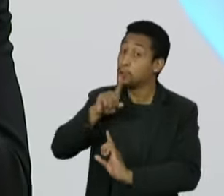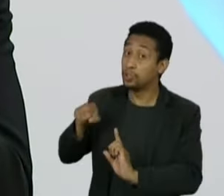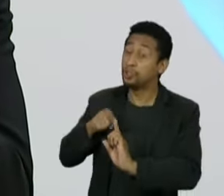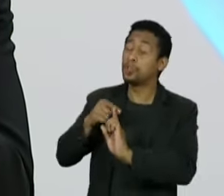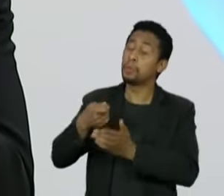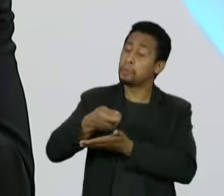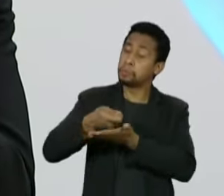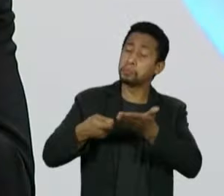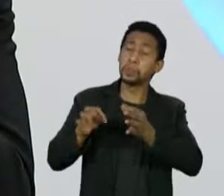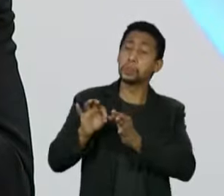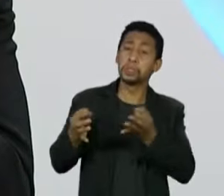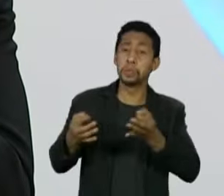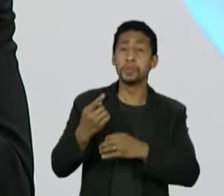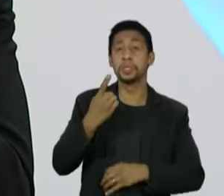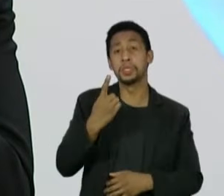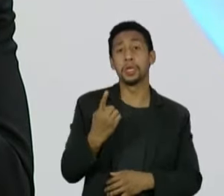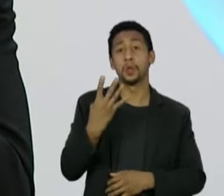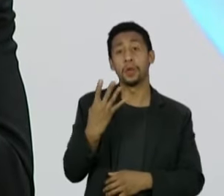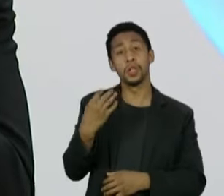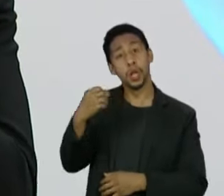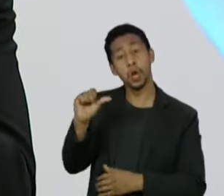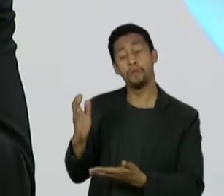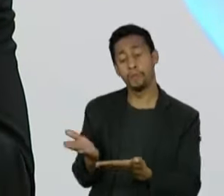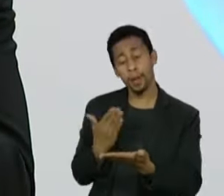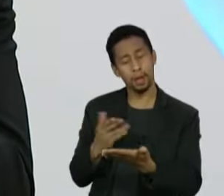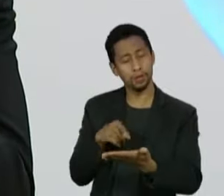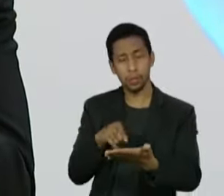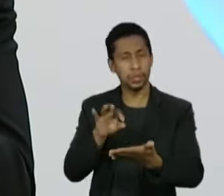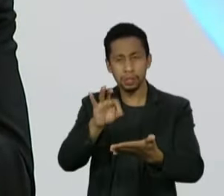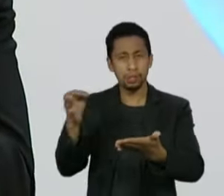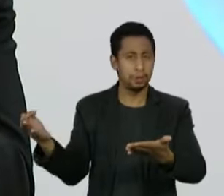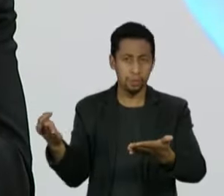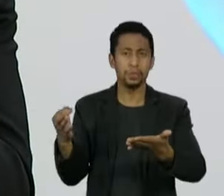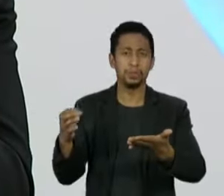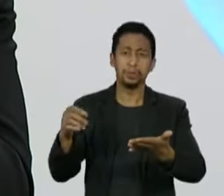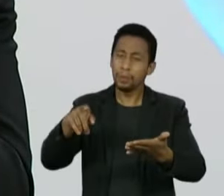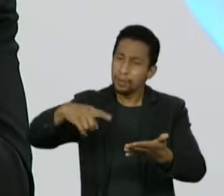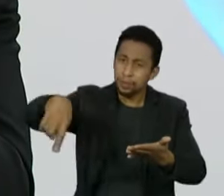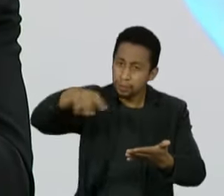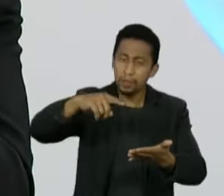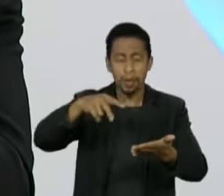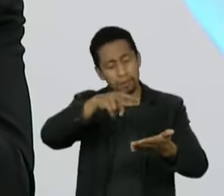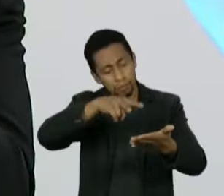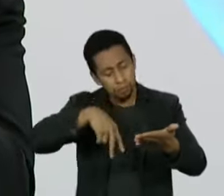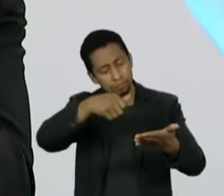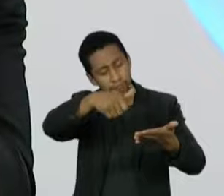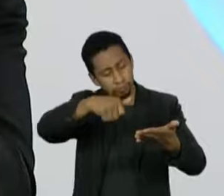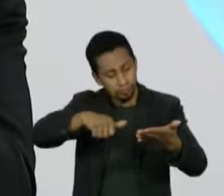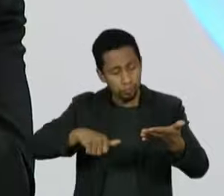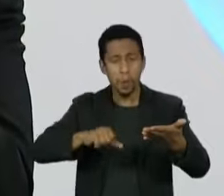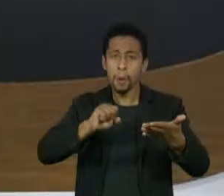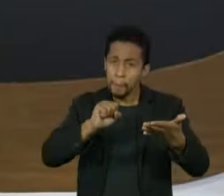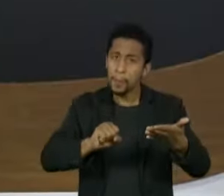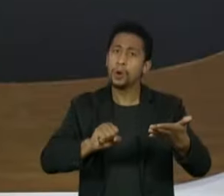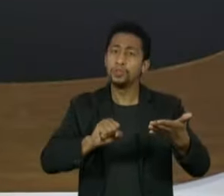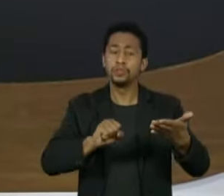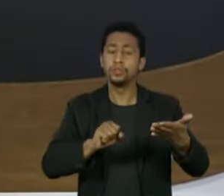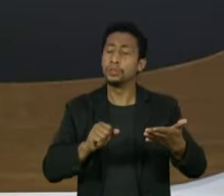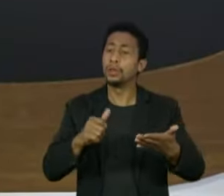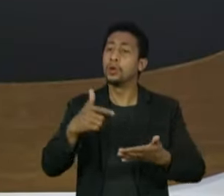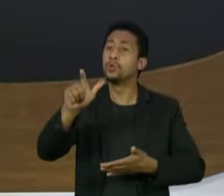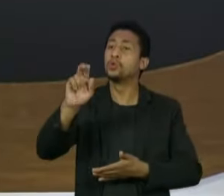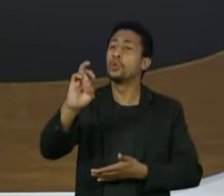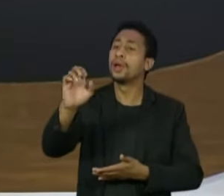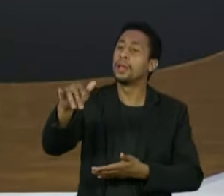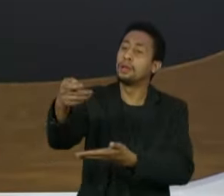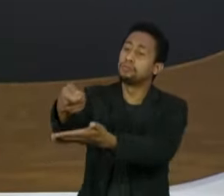sucinto, 149 páginas aproximadamente, e permite que as pessoas analisem e compreendam aquilo ali. E até possam, com base naquilo, analisar melhor o que